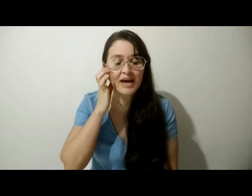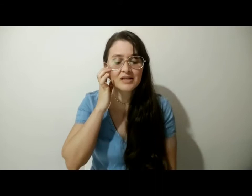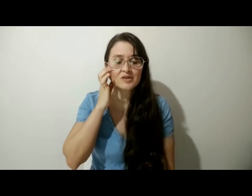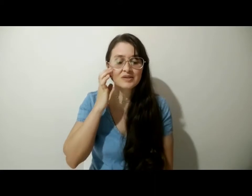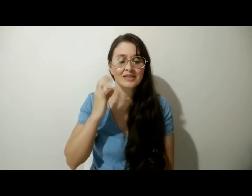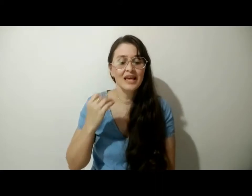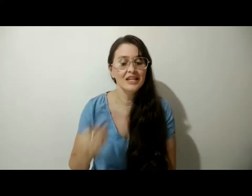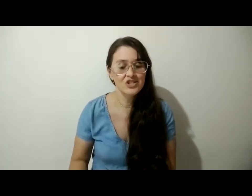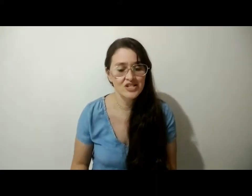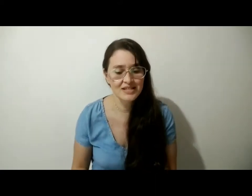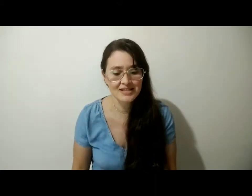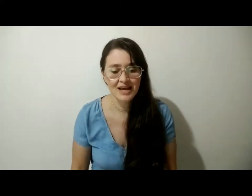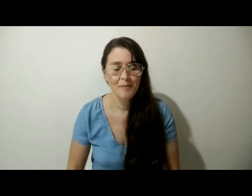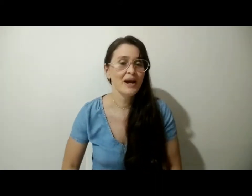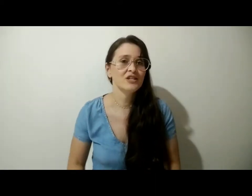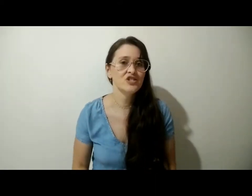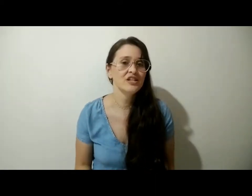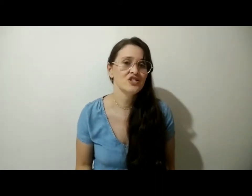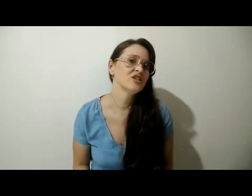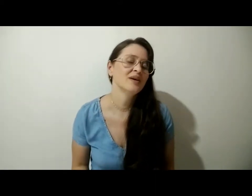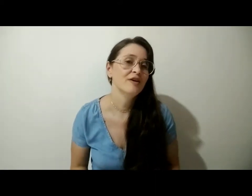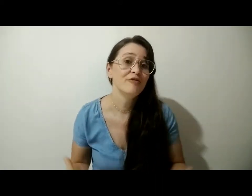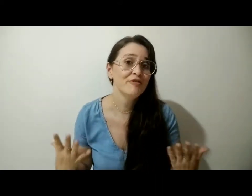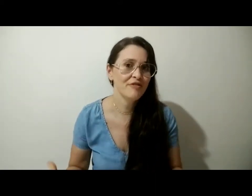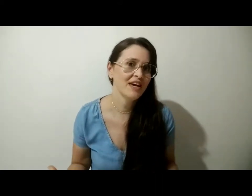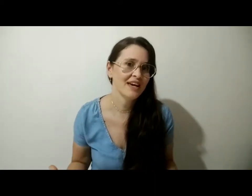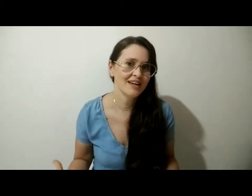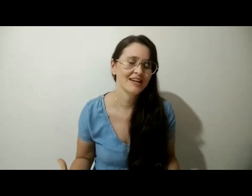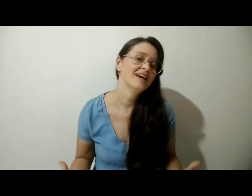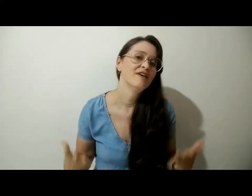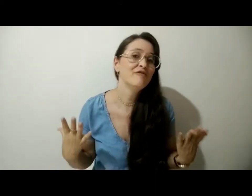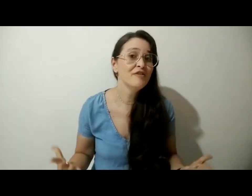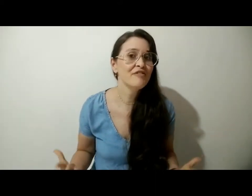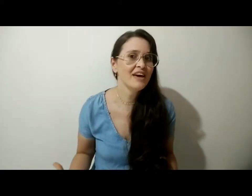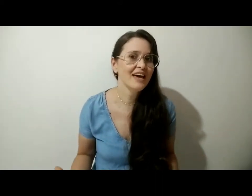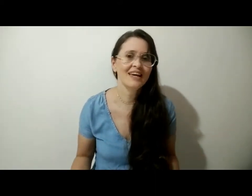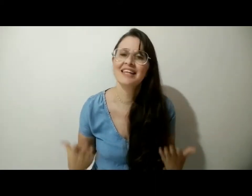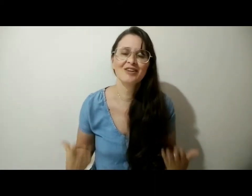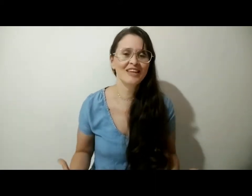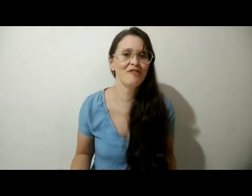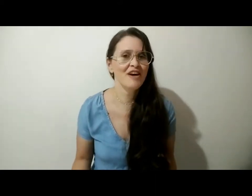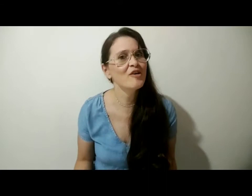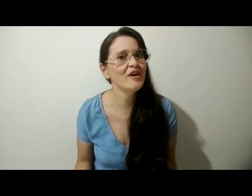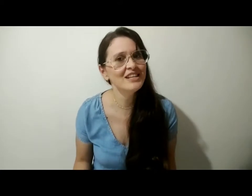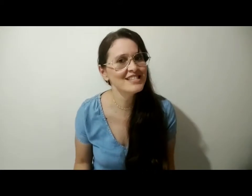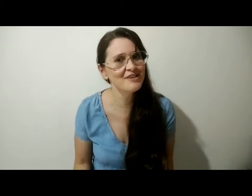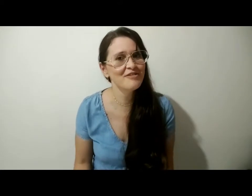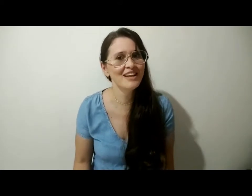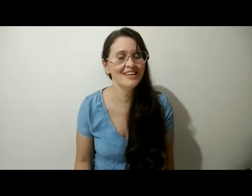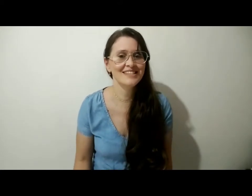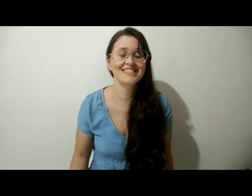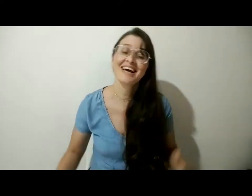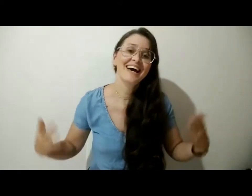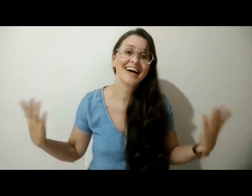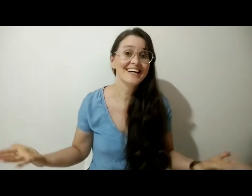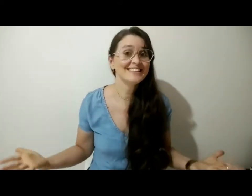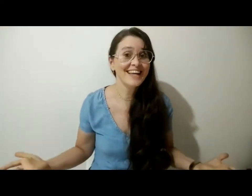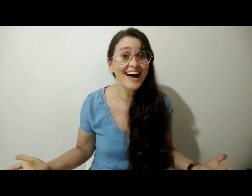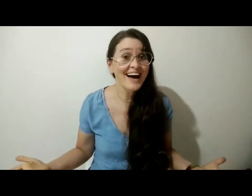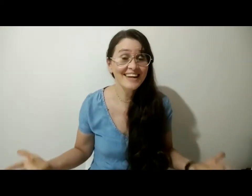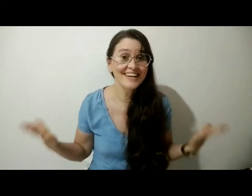dos seus versos, ele diz para a gente viver. viver. Viver e não ter a vergonha de ser feliz.